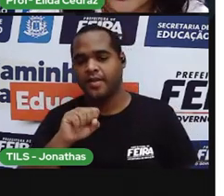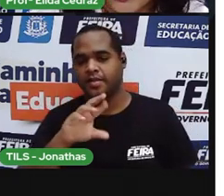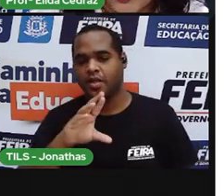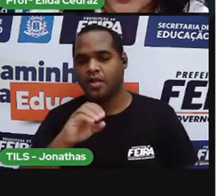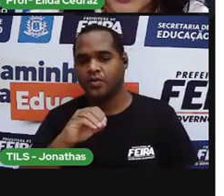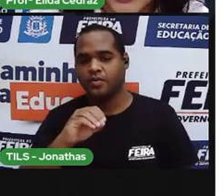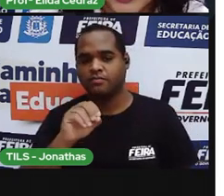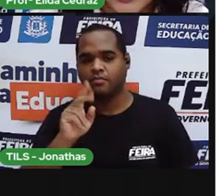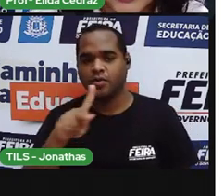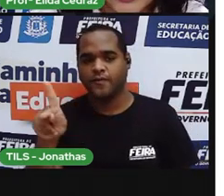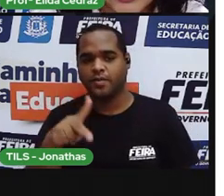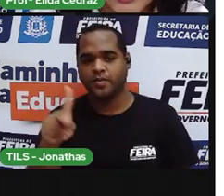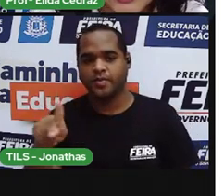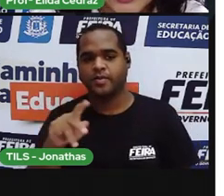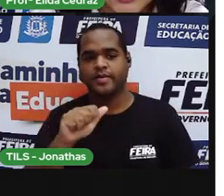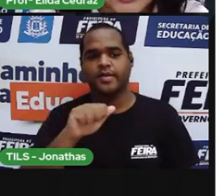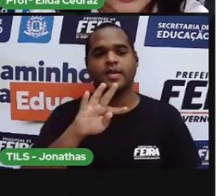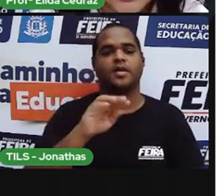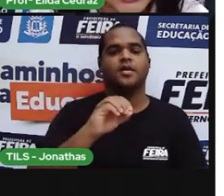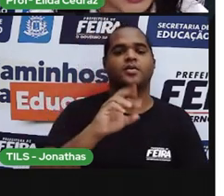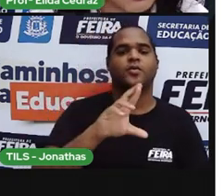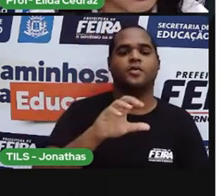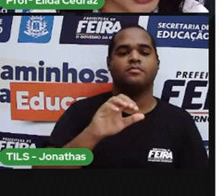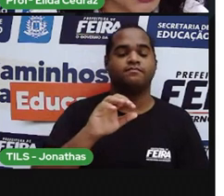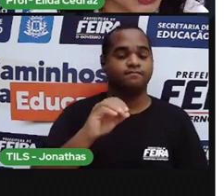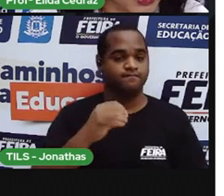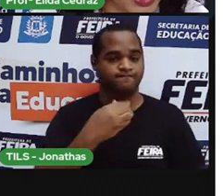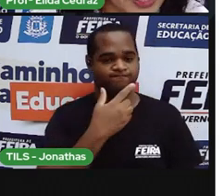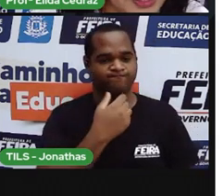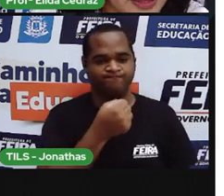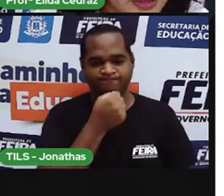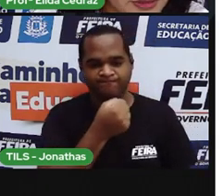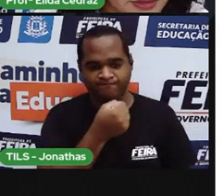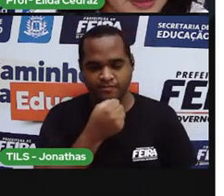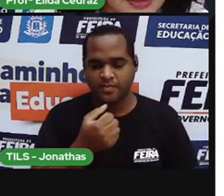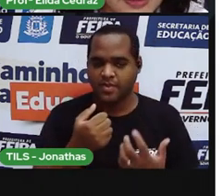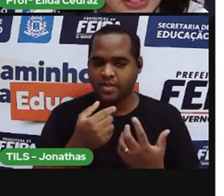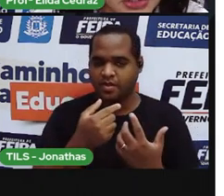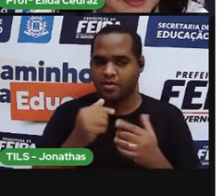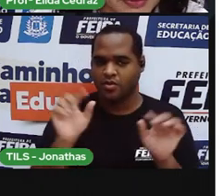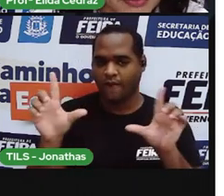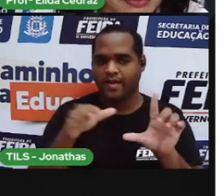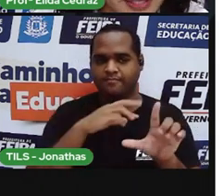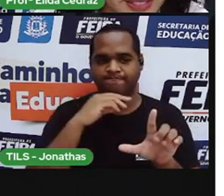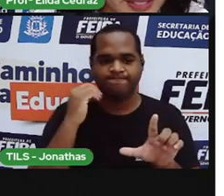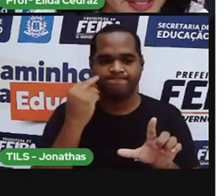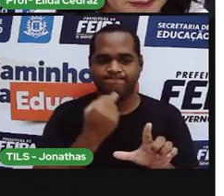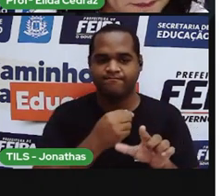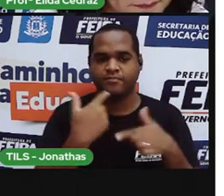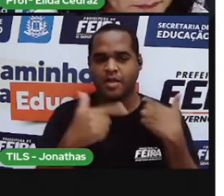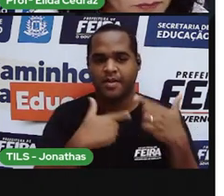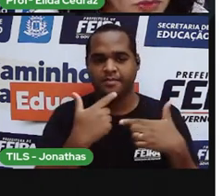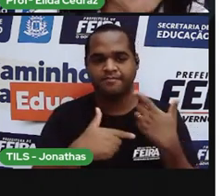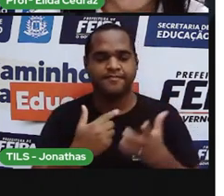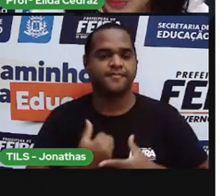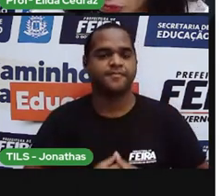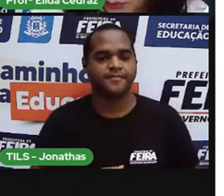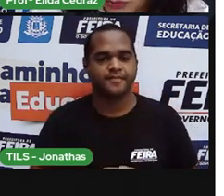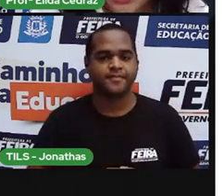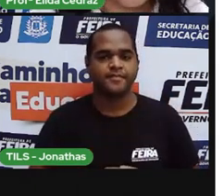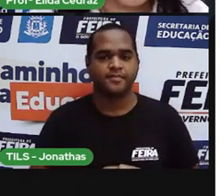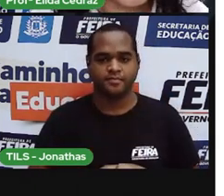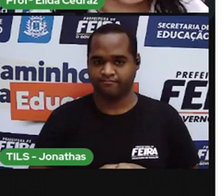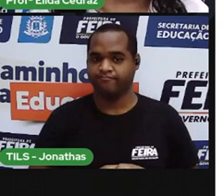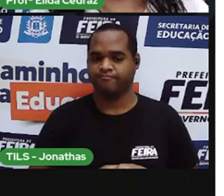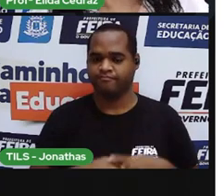professor, ator, já achamos todas? Deixa eu ver. Foi,